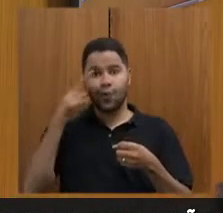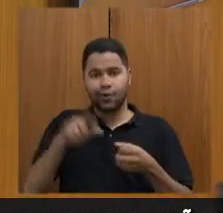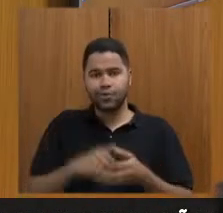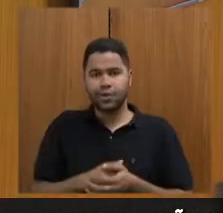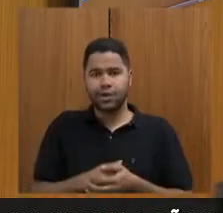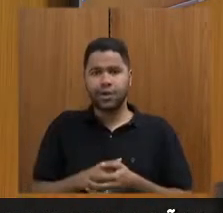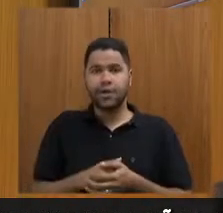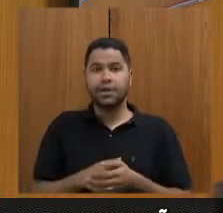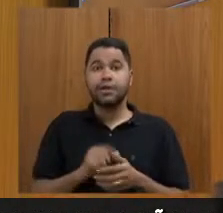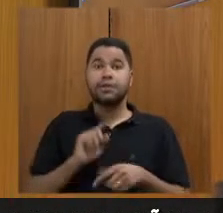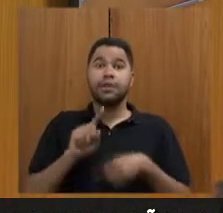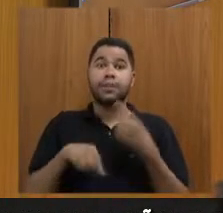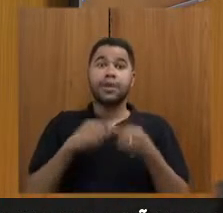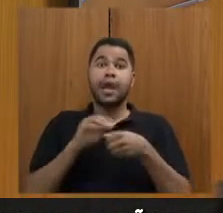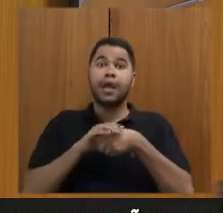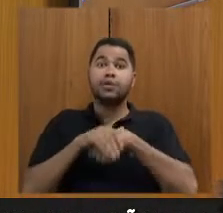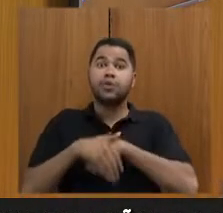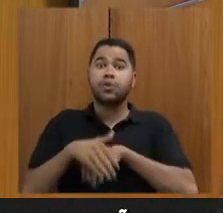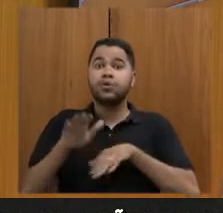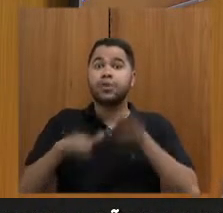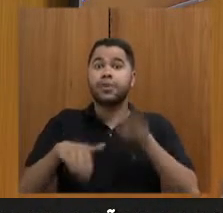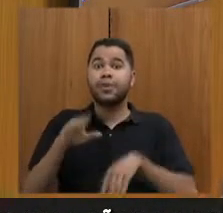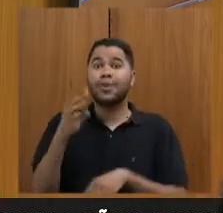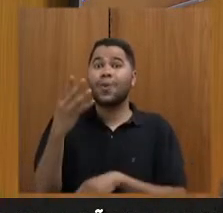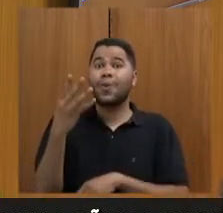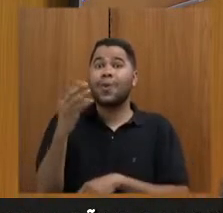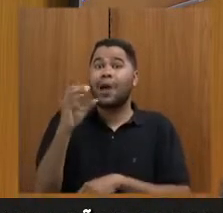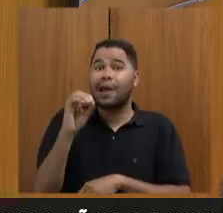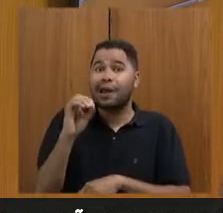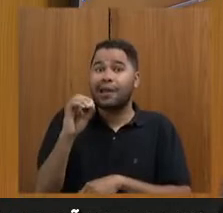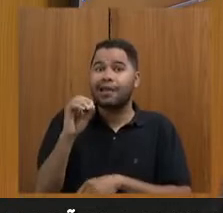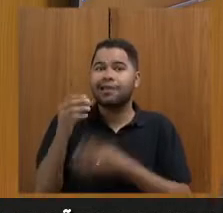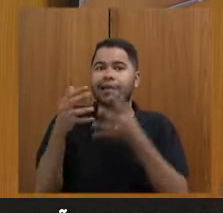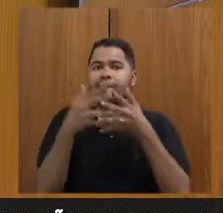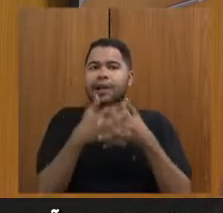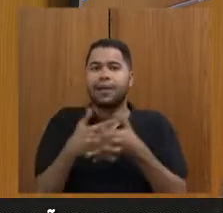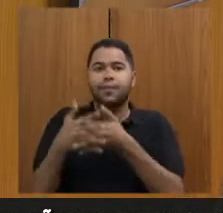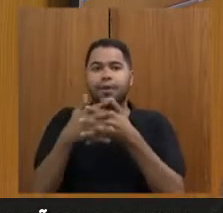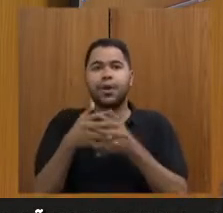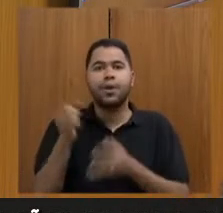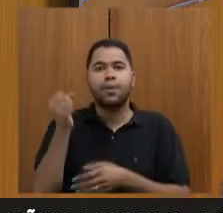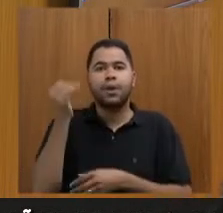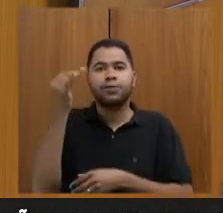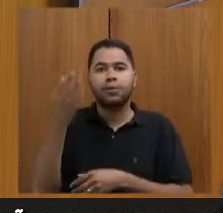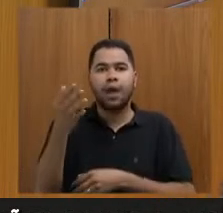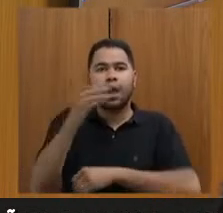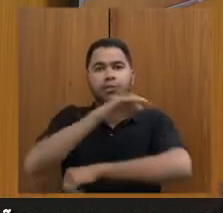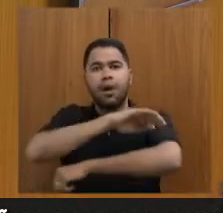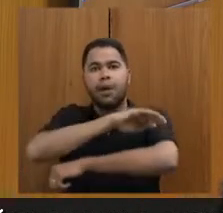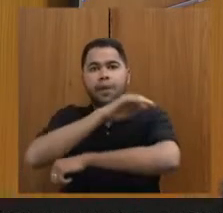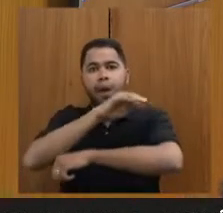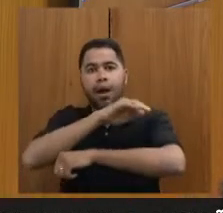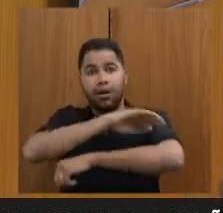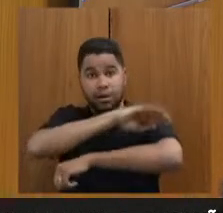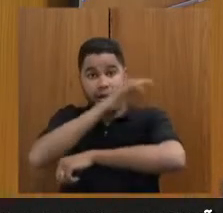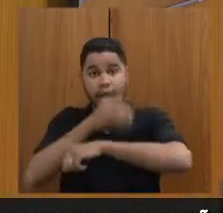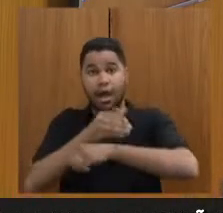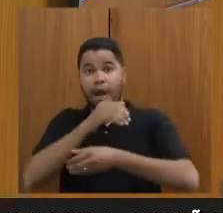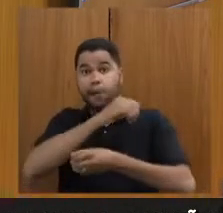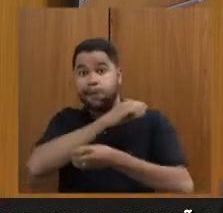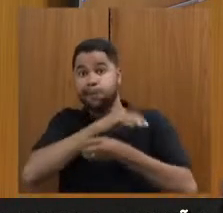chegando a 40 caminhões que saem toda madrugada. Eu estou dizendo isso depois do